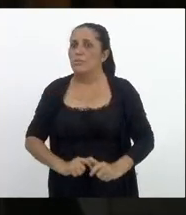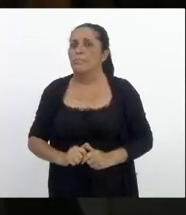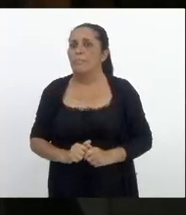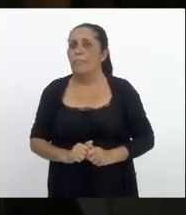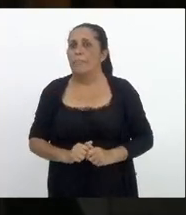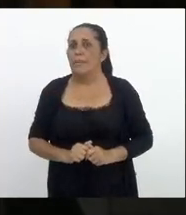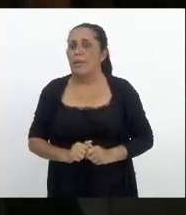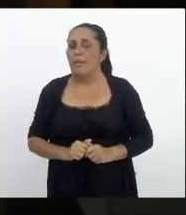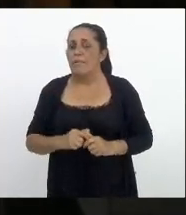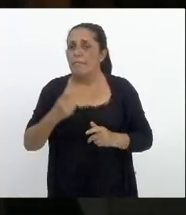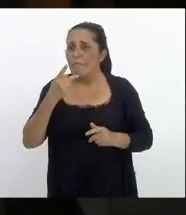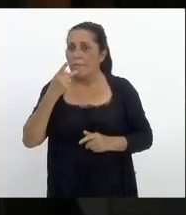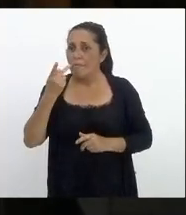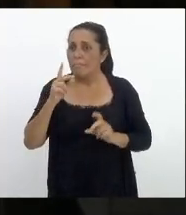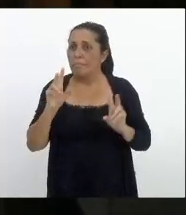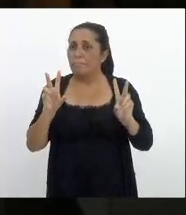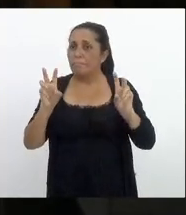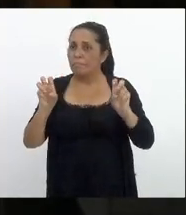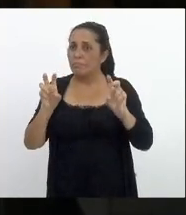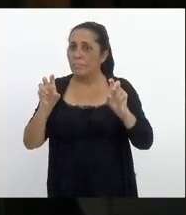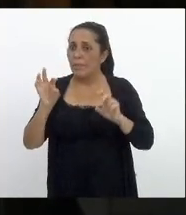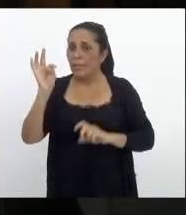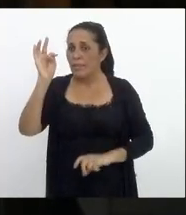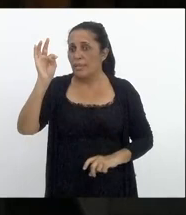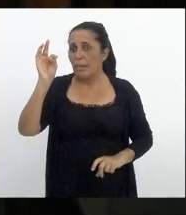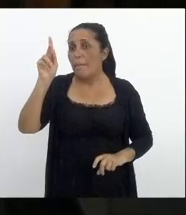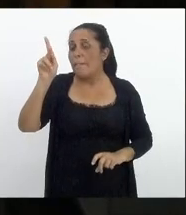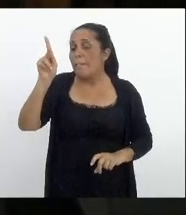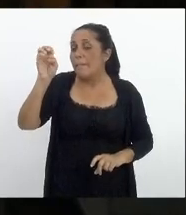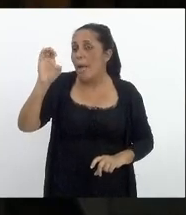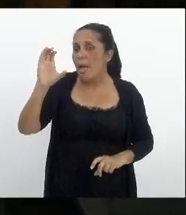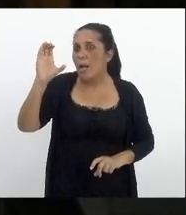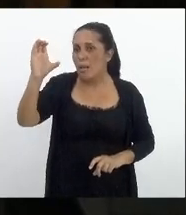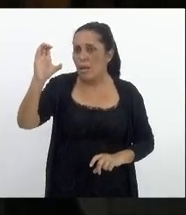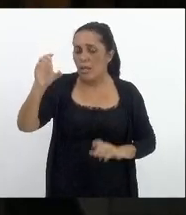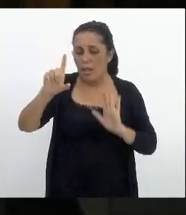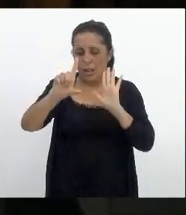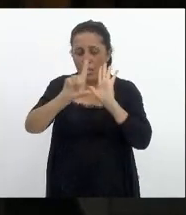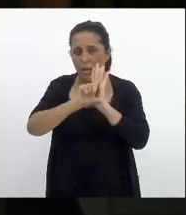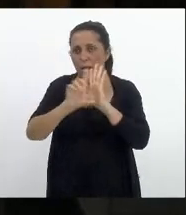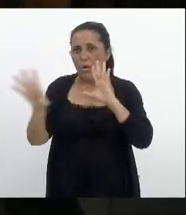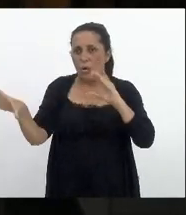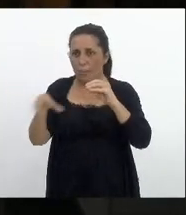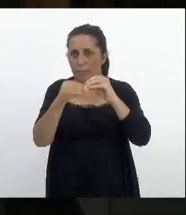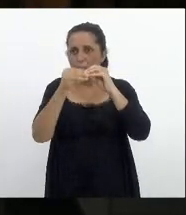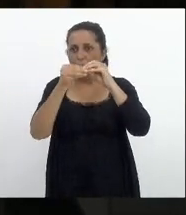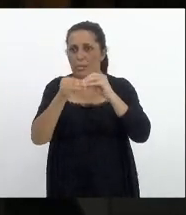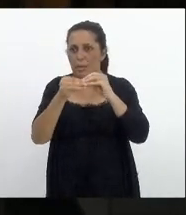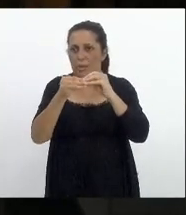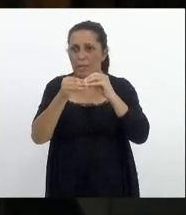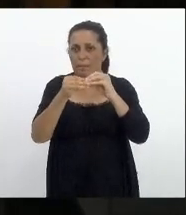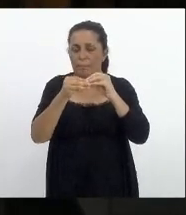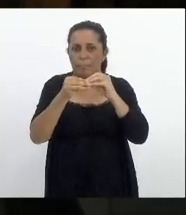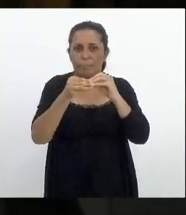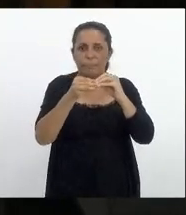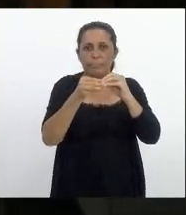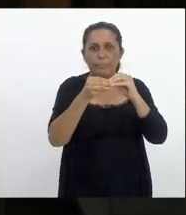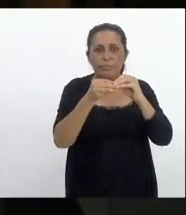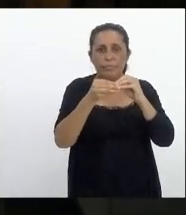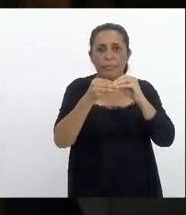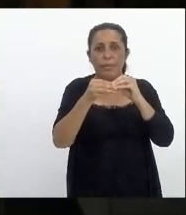respeito a PEC e a lei complementar da reforma